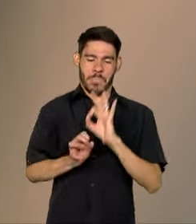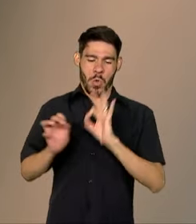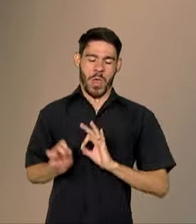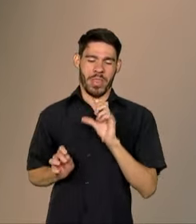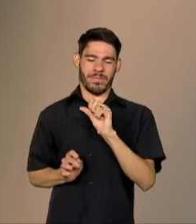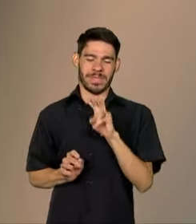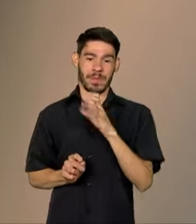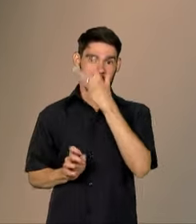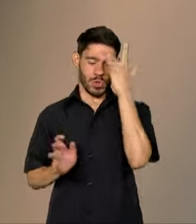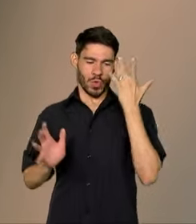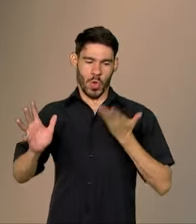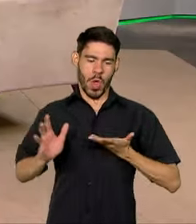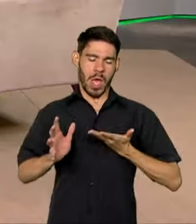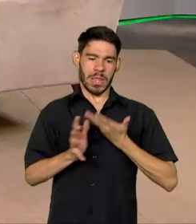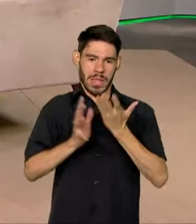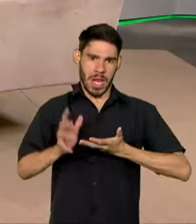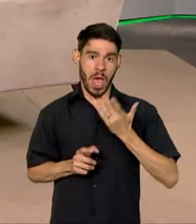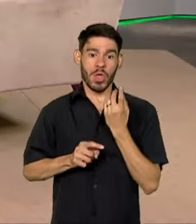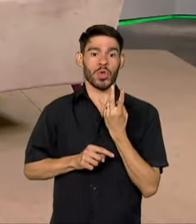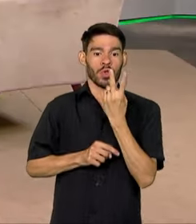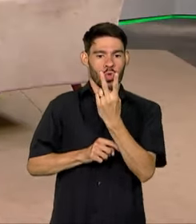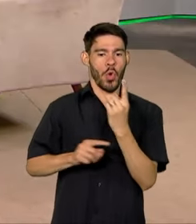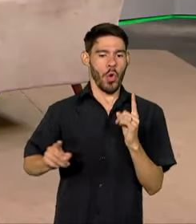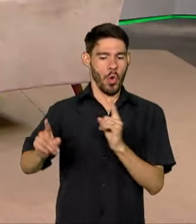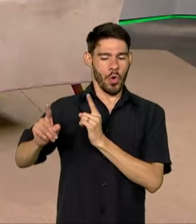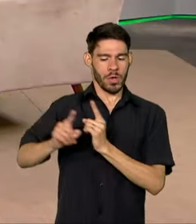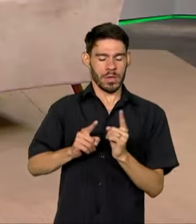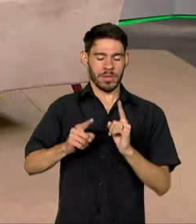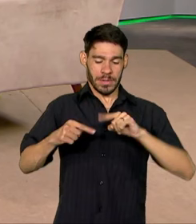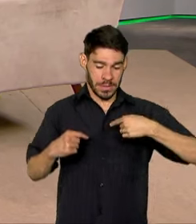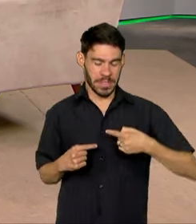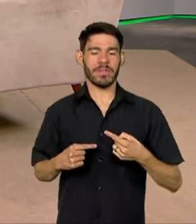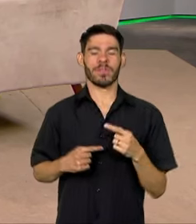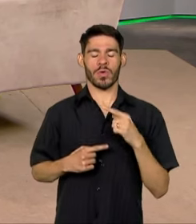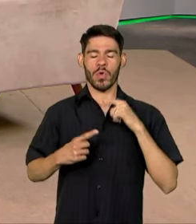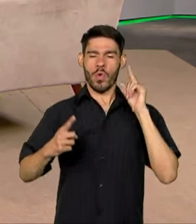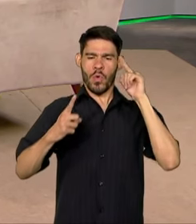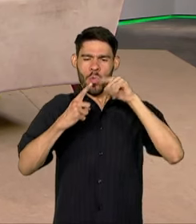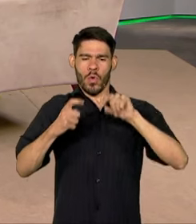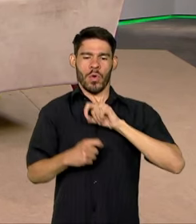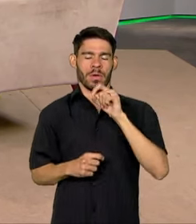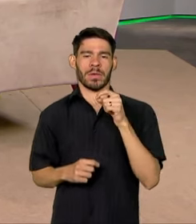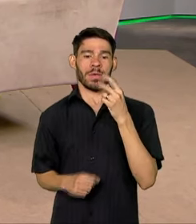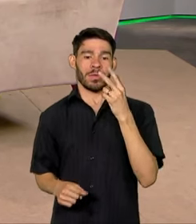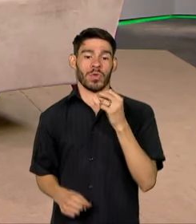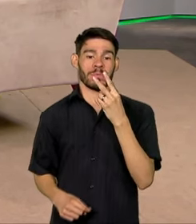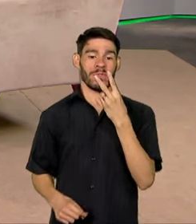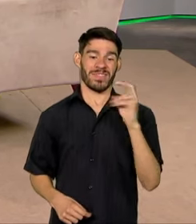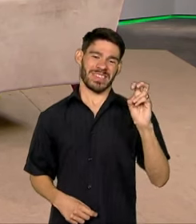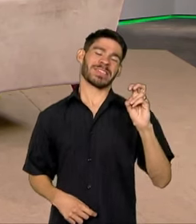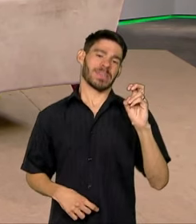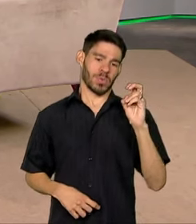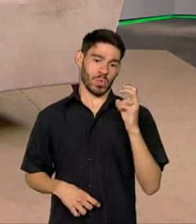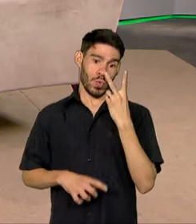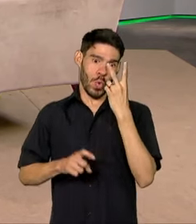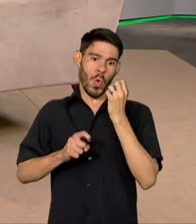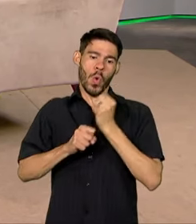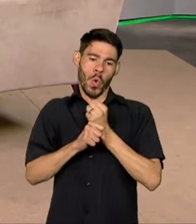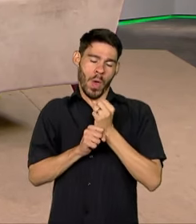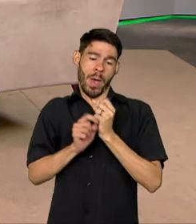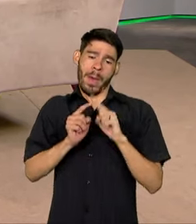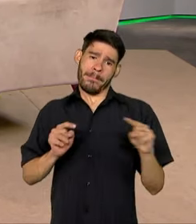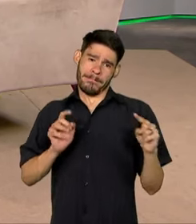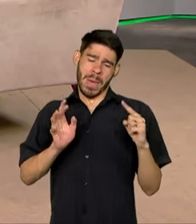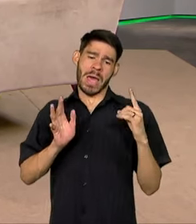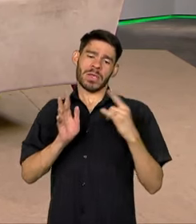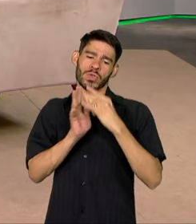pessoas em tratamento. São os dois desafios que nós temos. A meta, na verdade, é para 2025, em dois anos. Mas